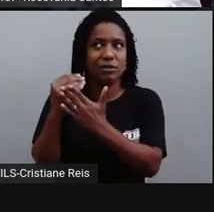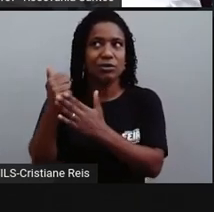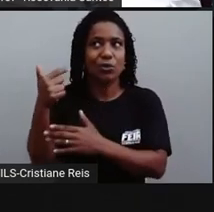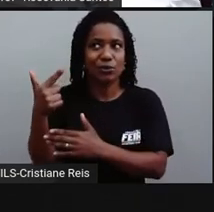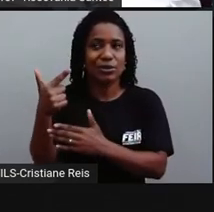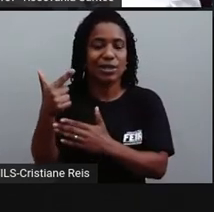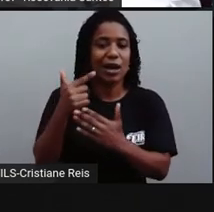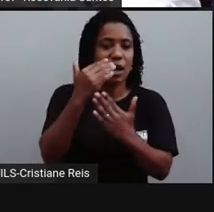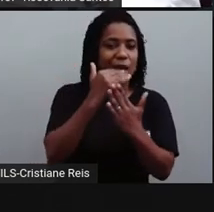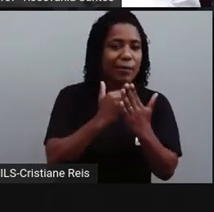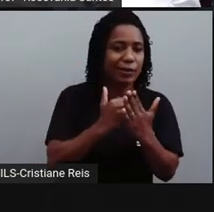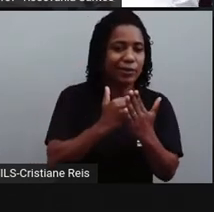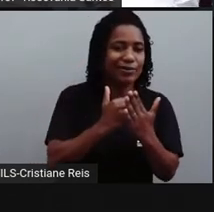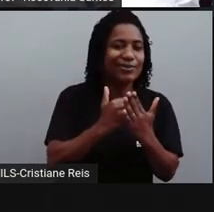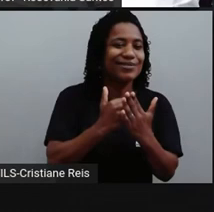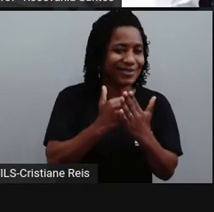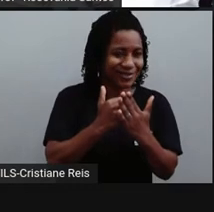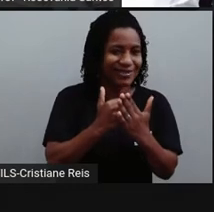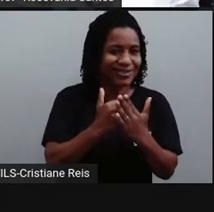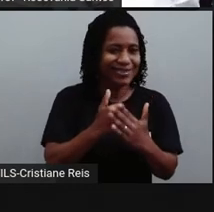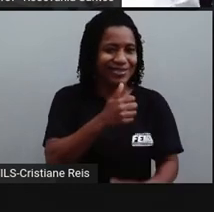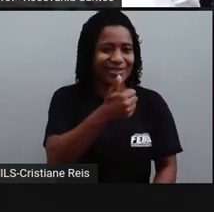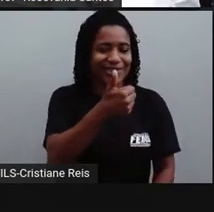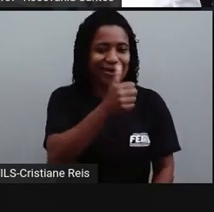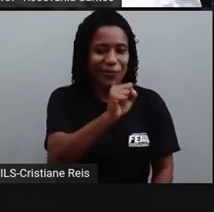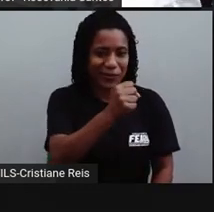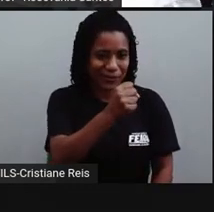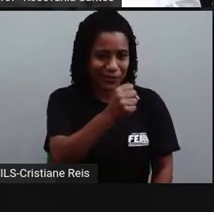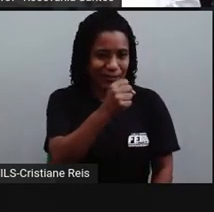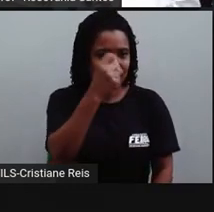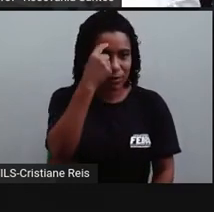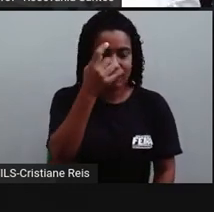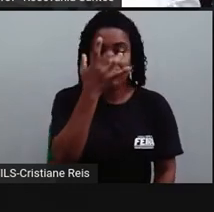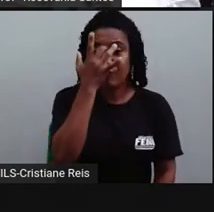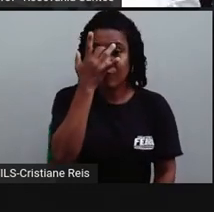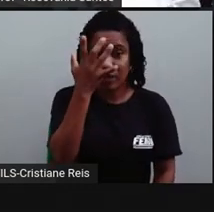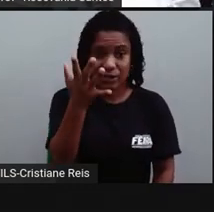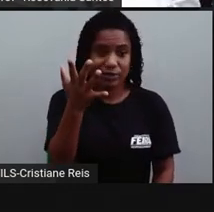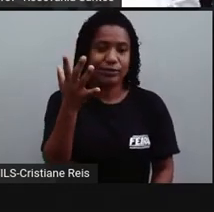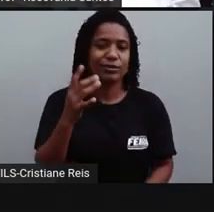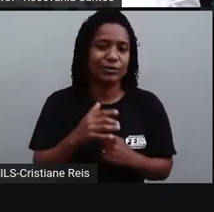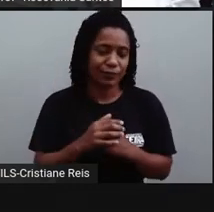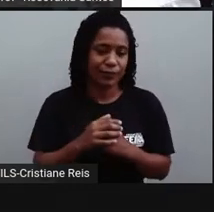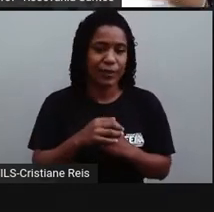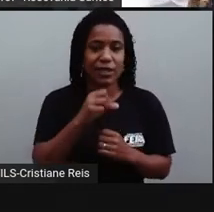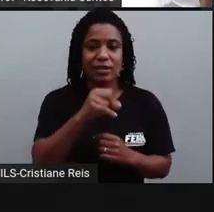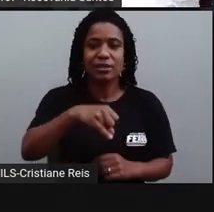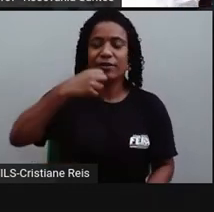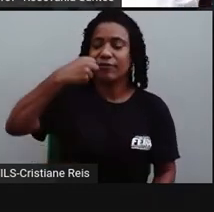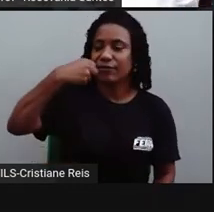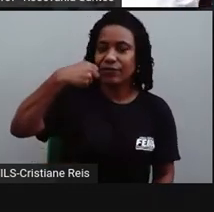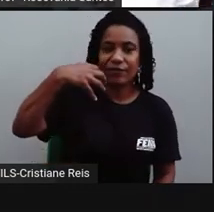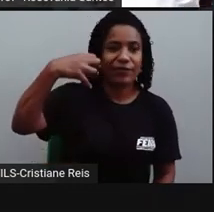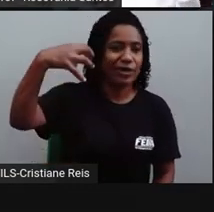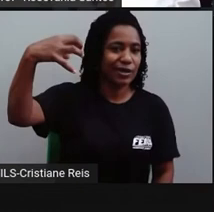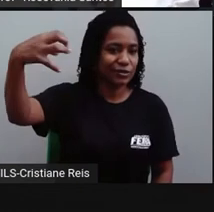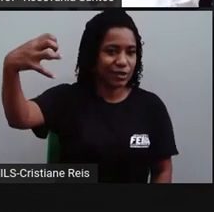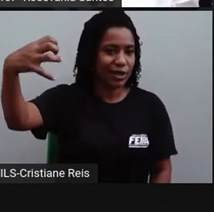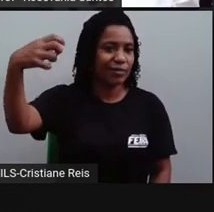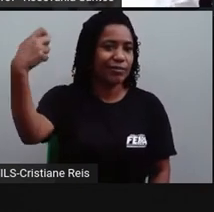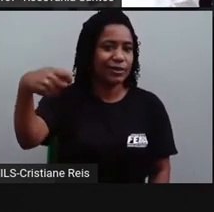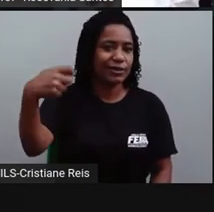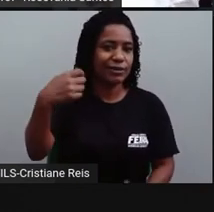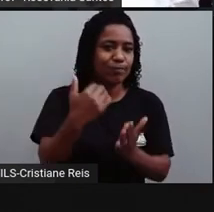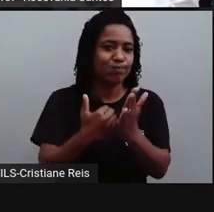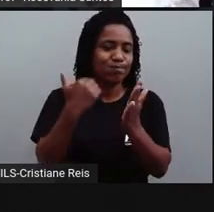em consideração a hora local, de cada um desses aí. É claro que, se você fosse viajar, teria que acrescentar também o